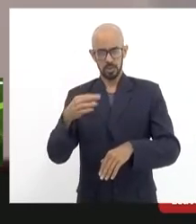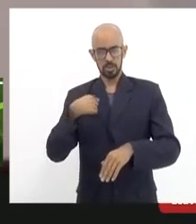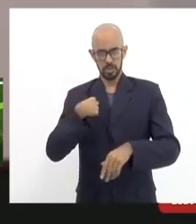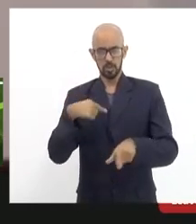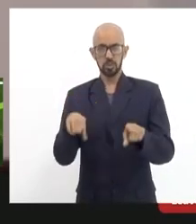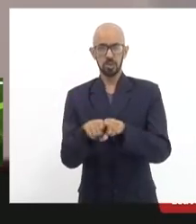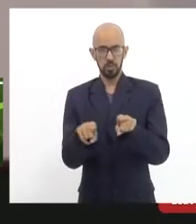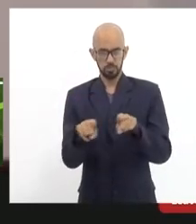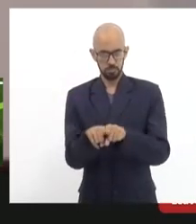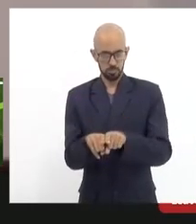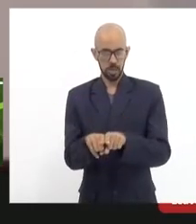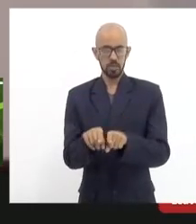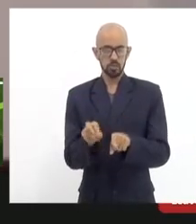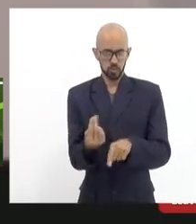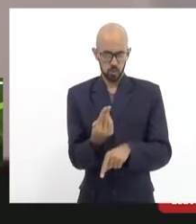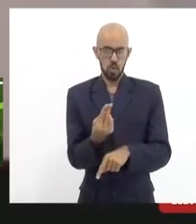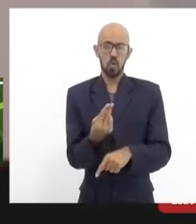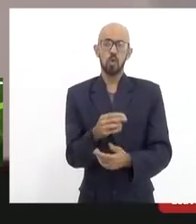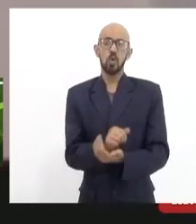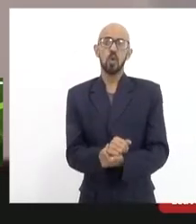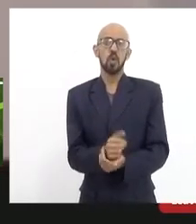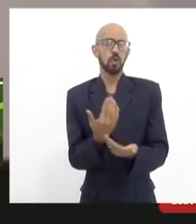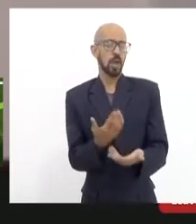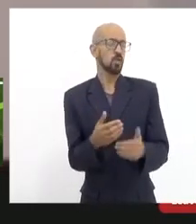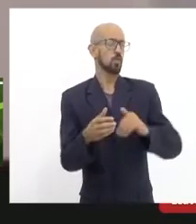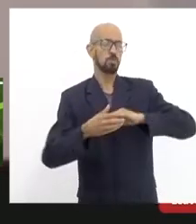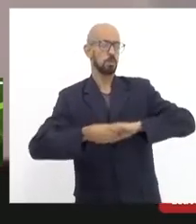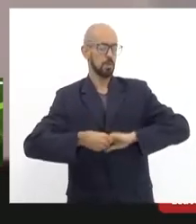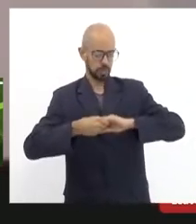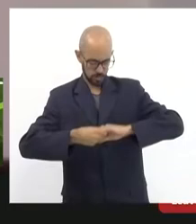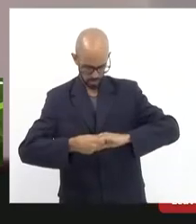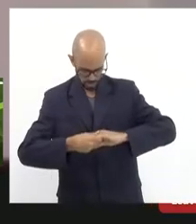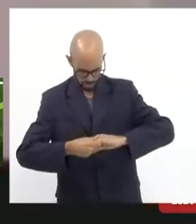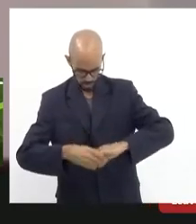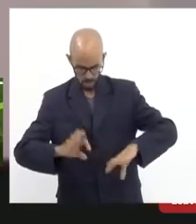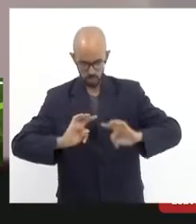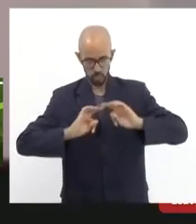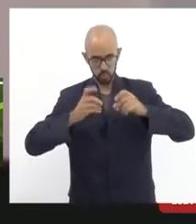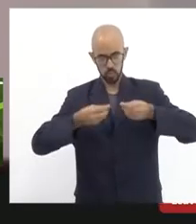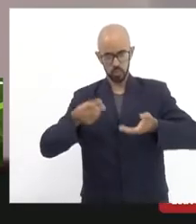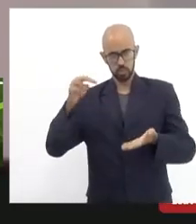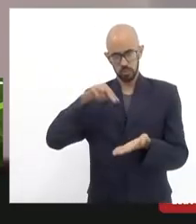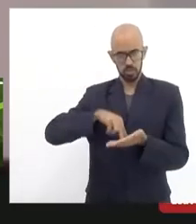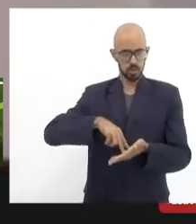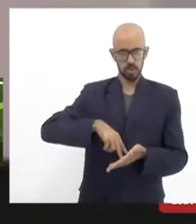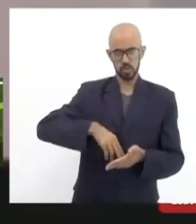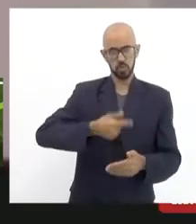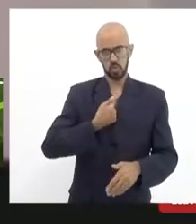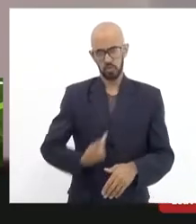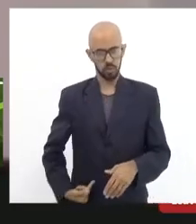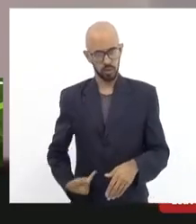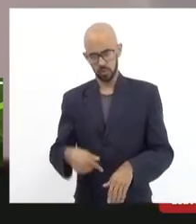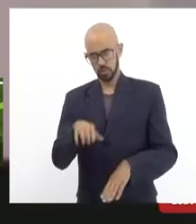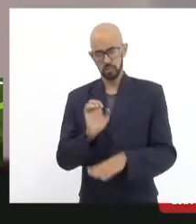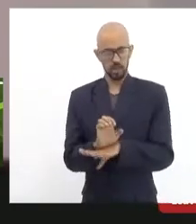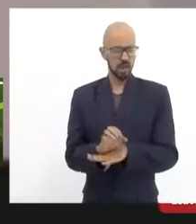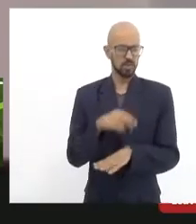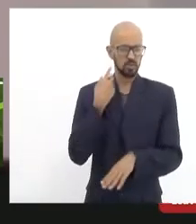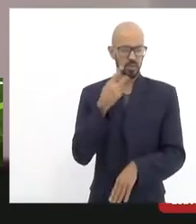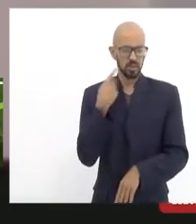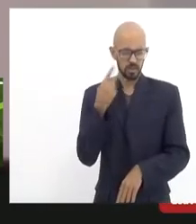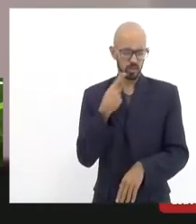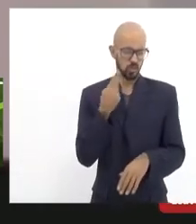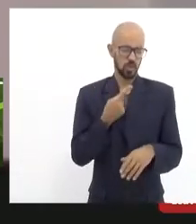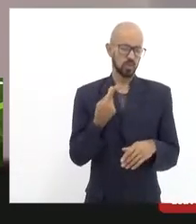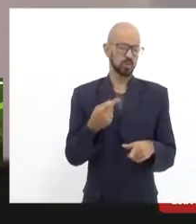cumprimentar as autoridades presentes do Ministério Público do Governo do Estado cumprimentar os vereadores os